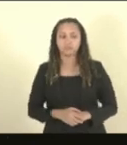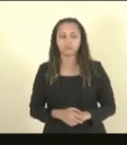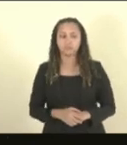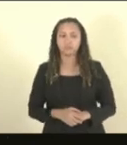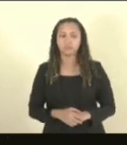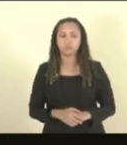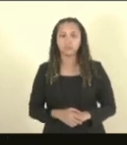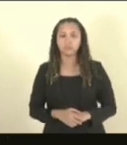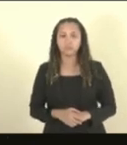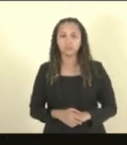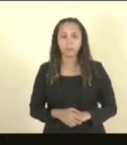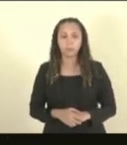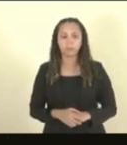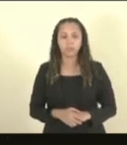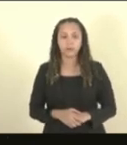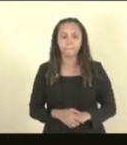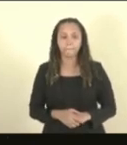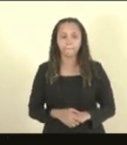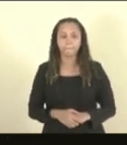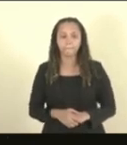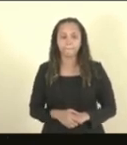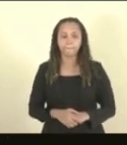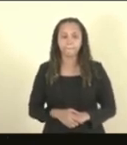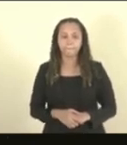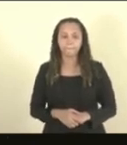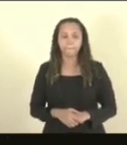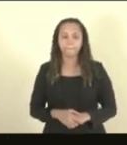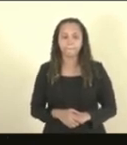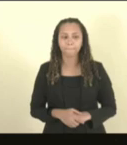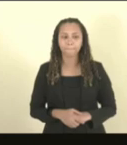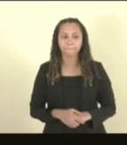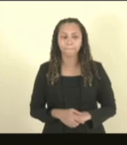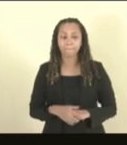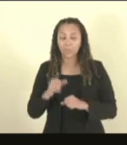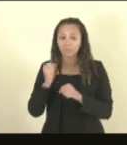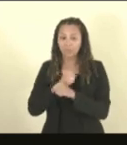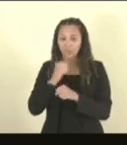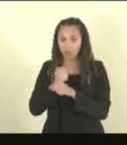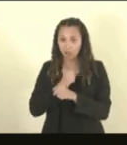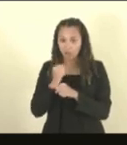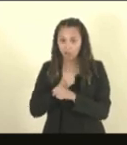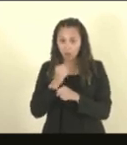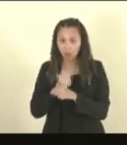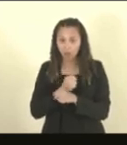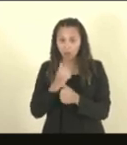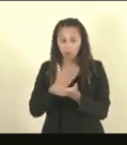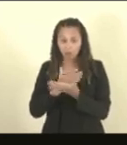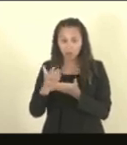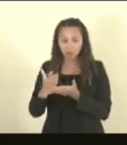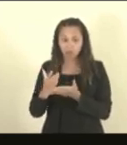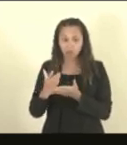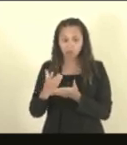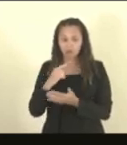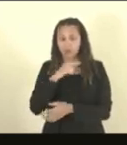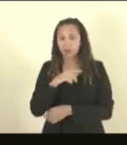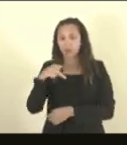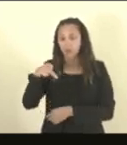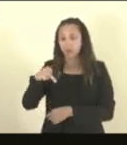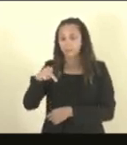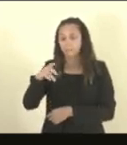A obra que realmente foi iniciada no distrito de Pequiá